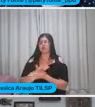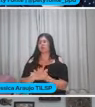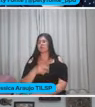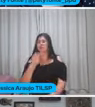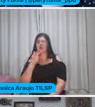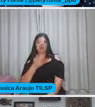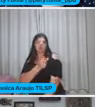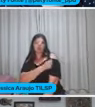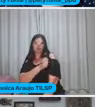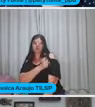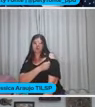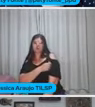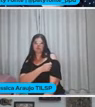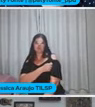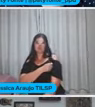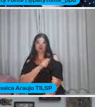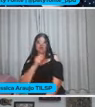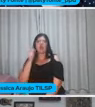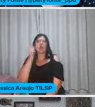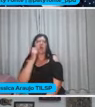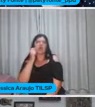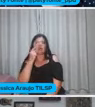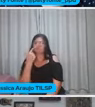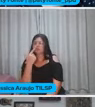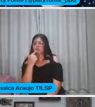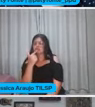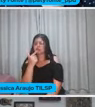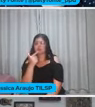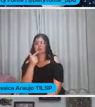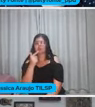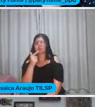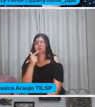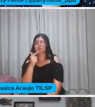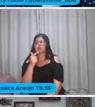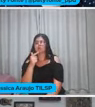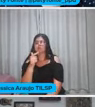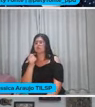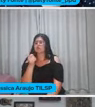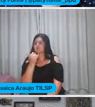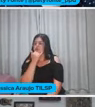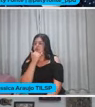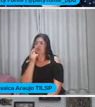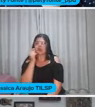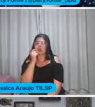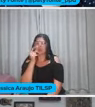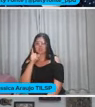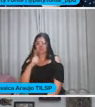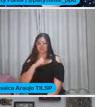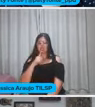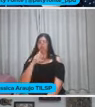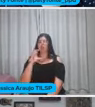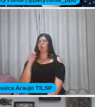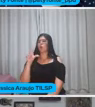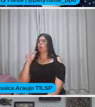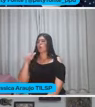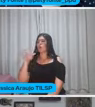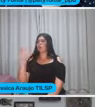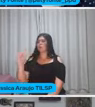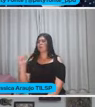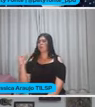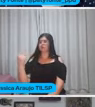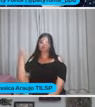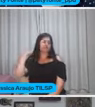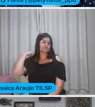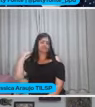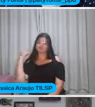aluno Que rato Não tem Coluna Desculpa Que rato Tem coluna vertebral Se ele